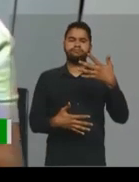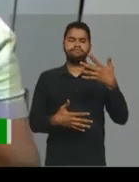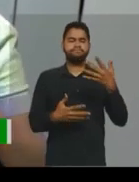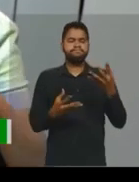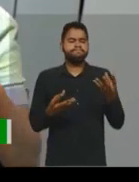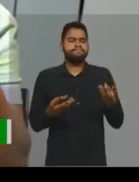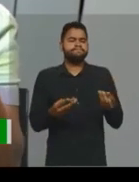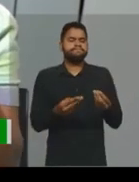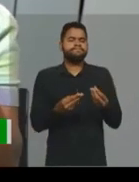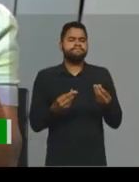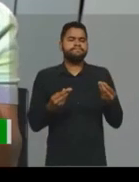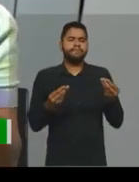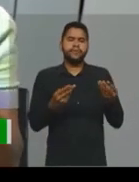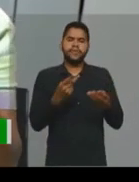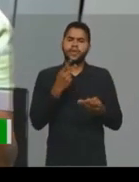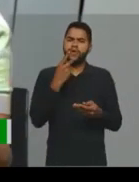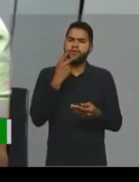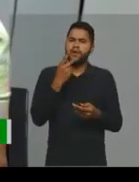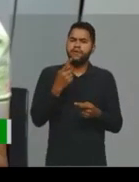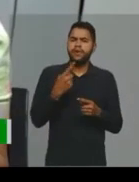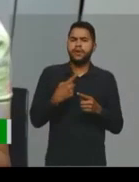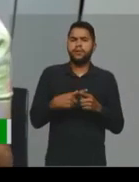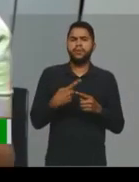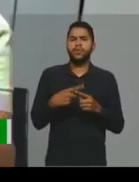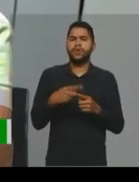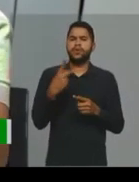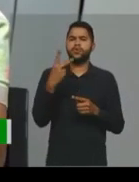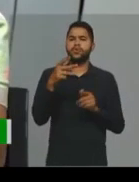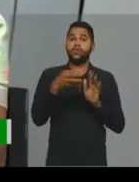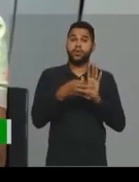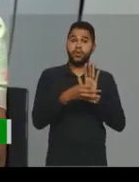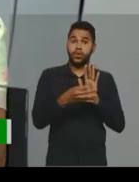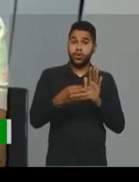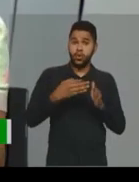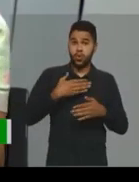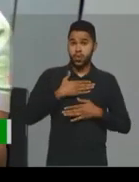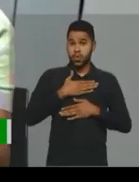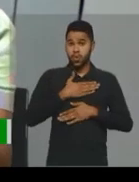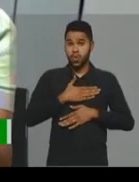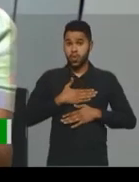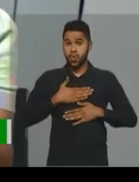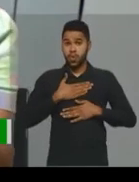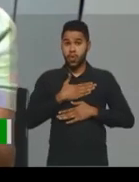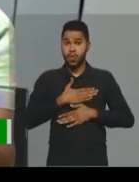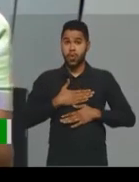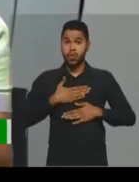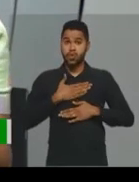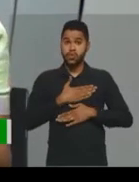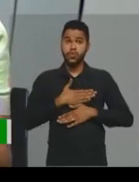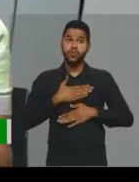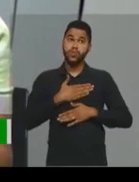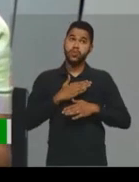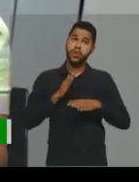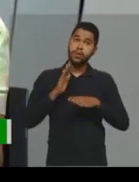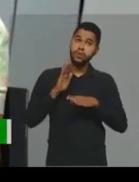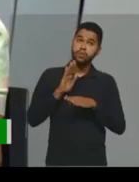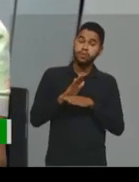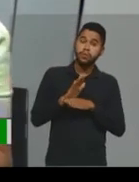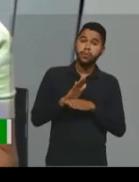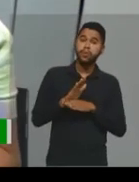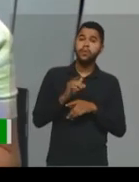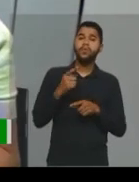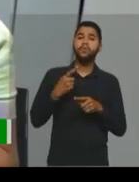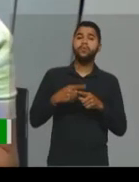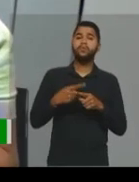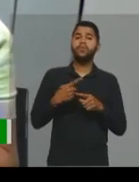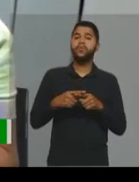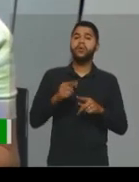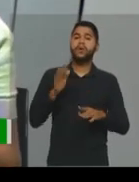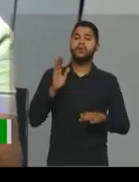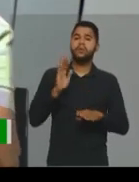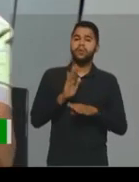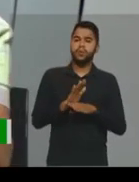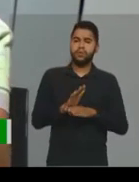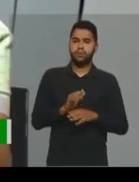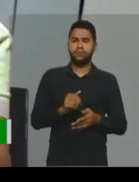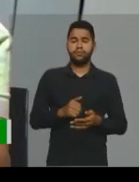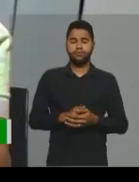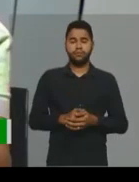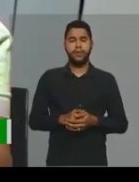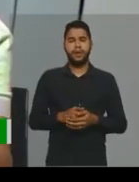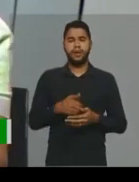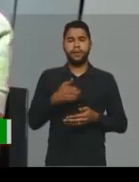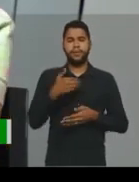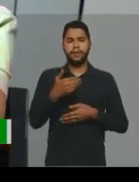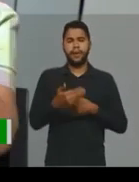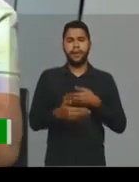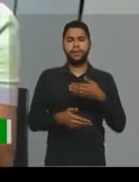Enriquecer, vai falar por que é a sua opinião, você gosta, você é a favor, por que você é a favor? Então, é no